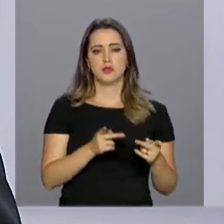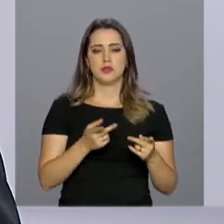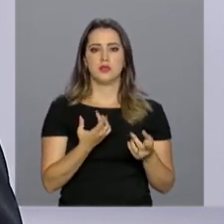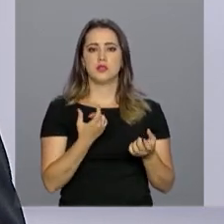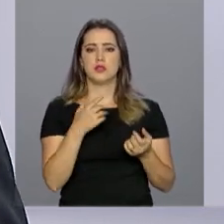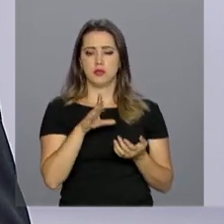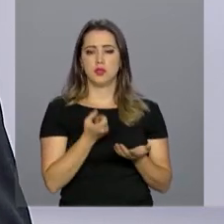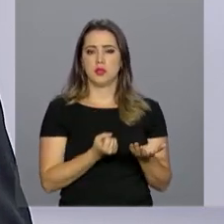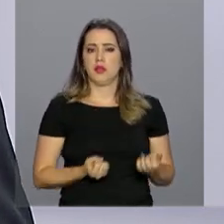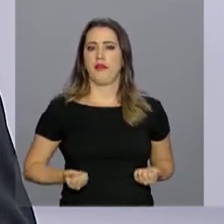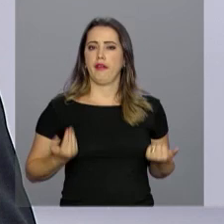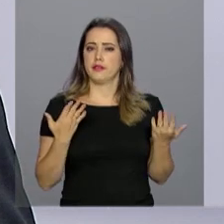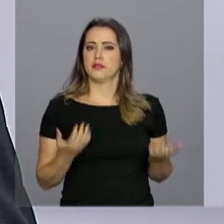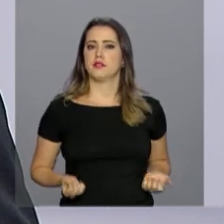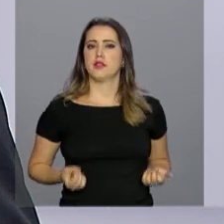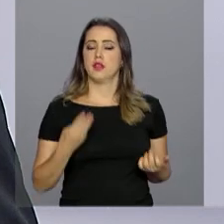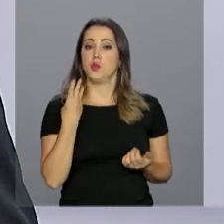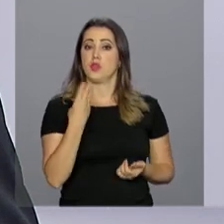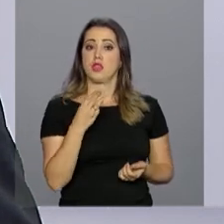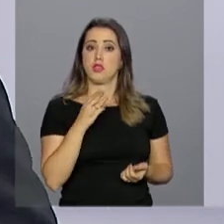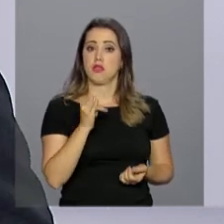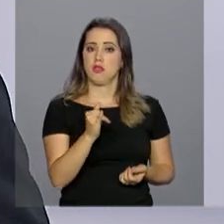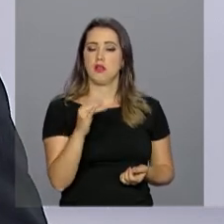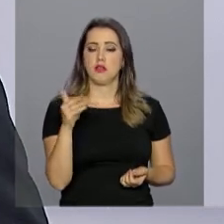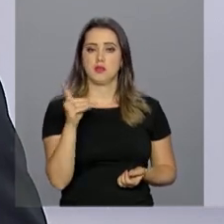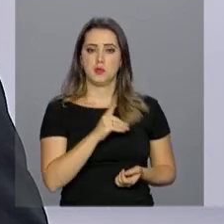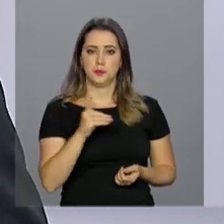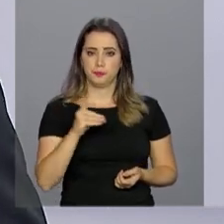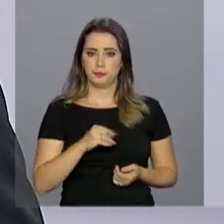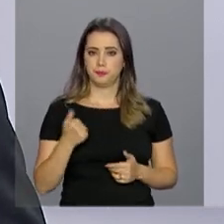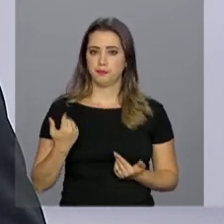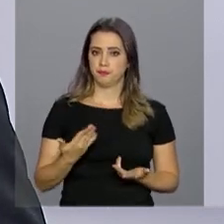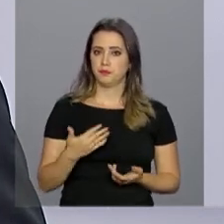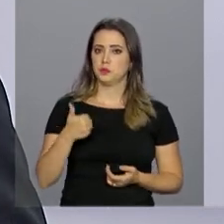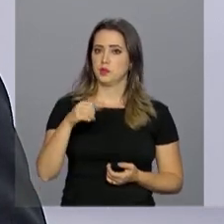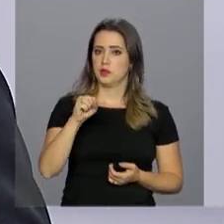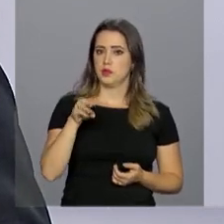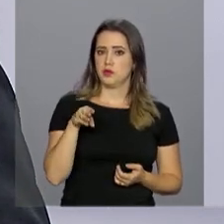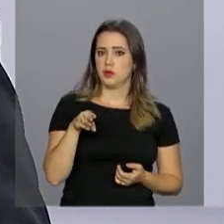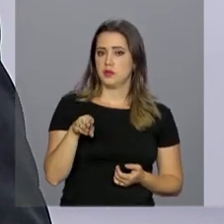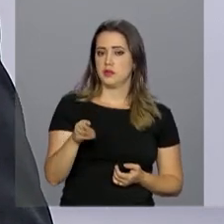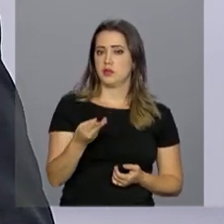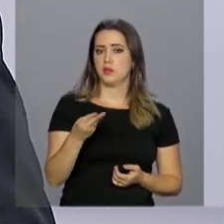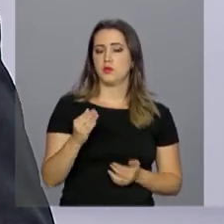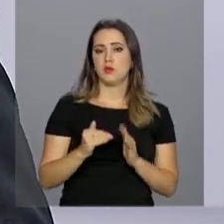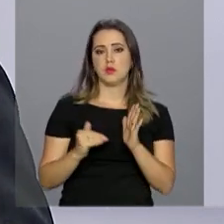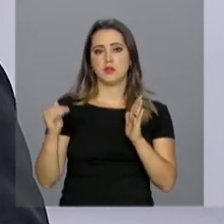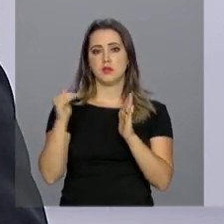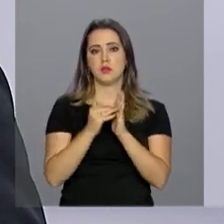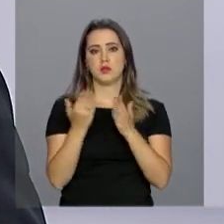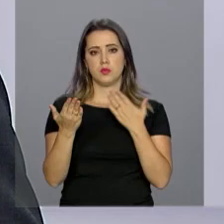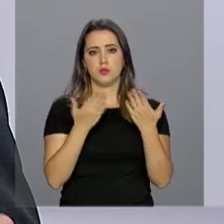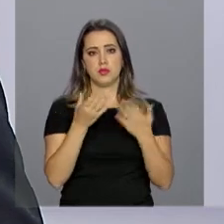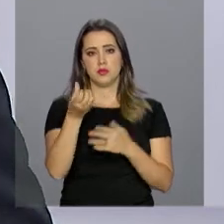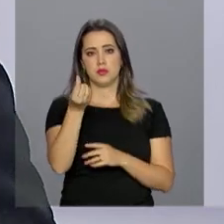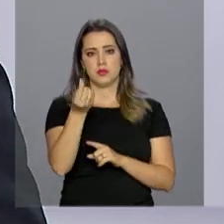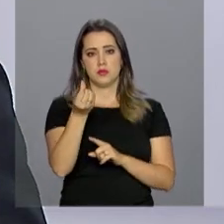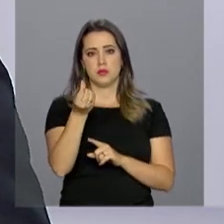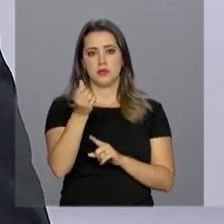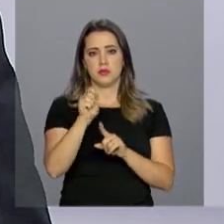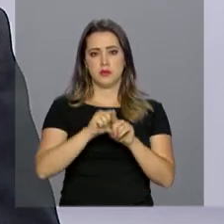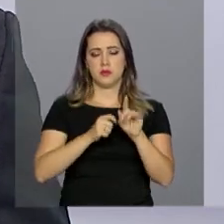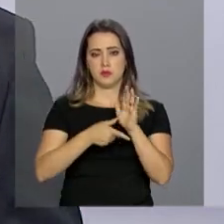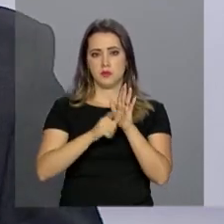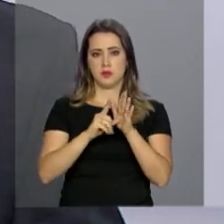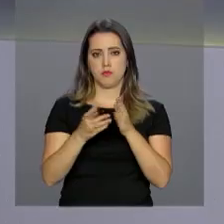cerca de 3 bilhões e 240 milhões de dólares, 180 milhões a mais que nos primeiros seis meses do ano